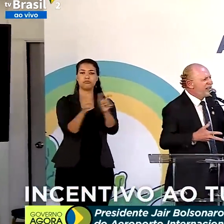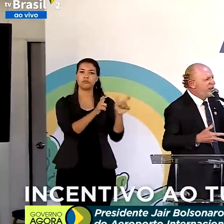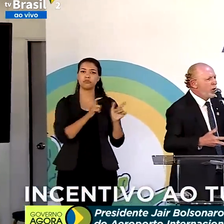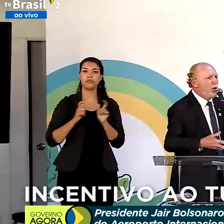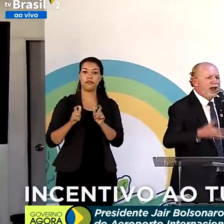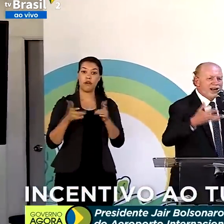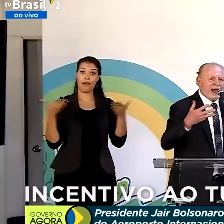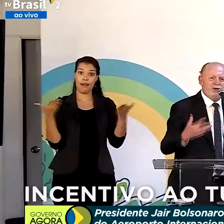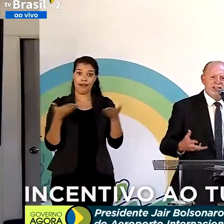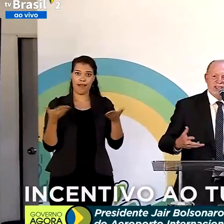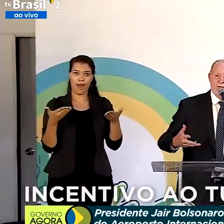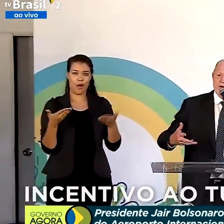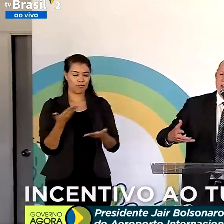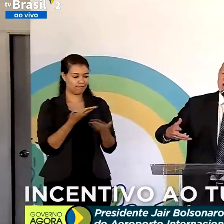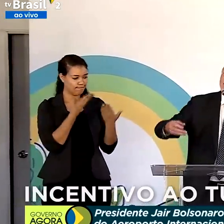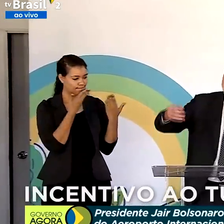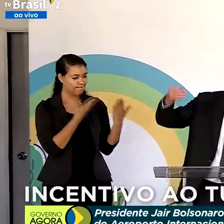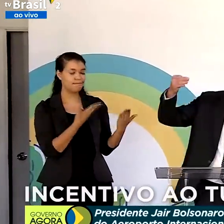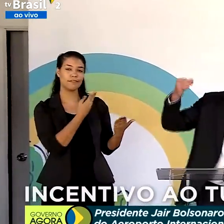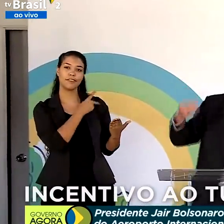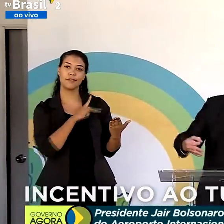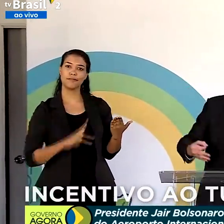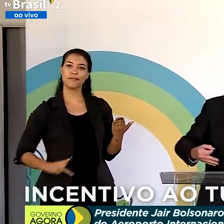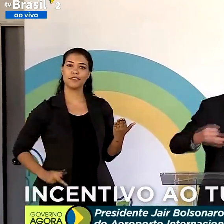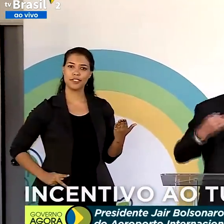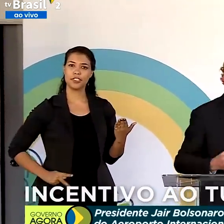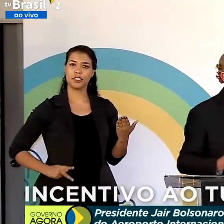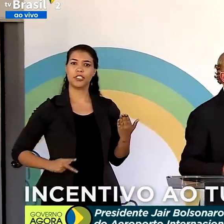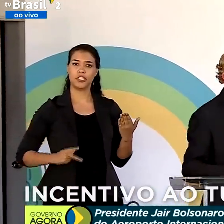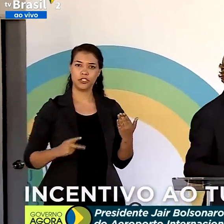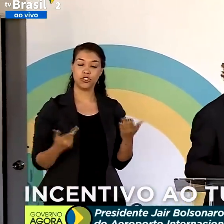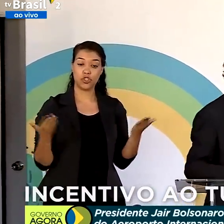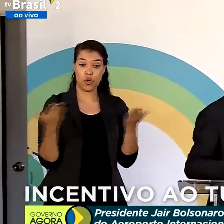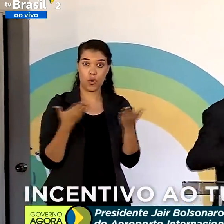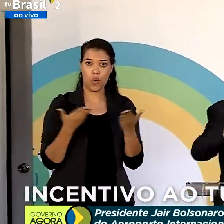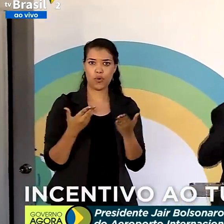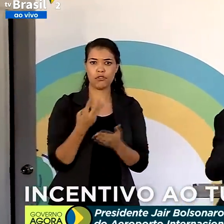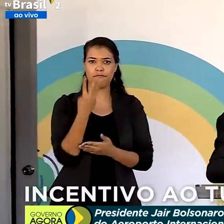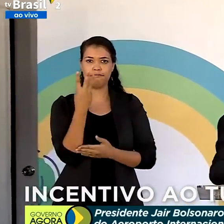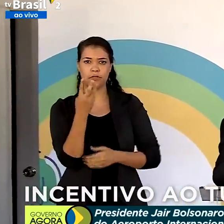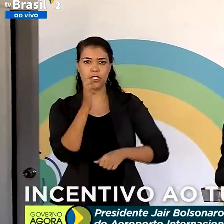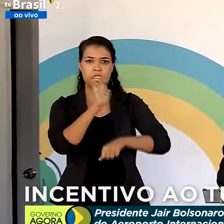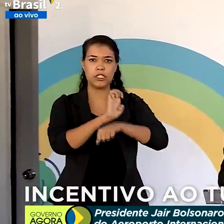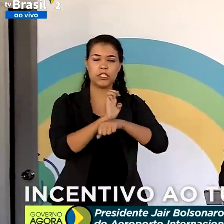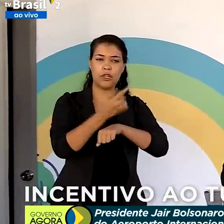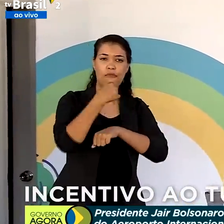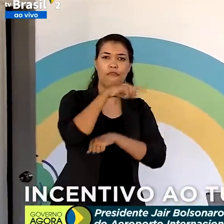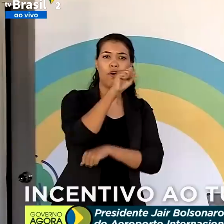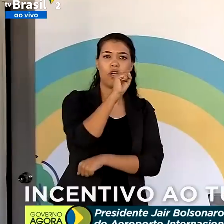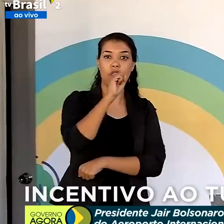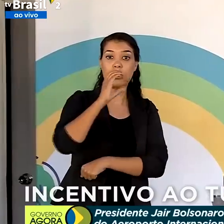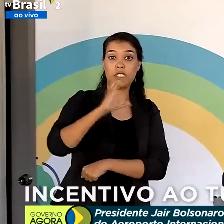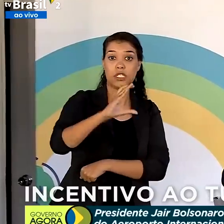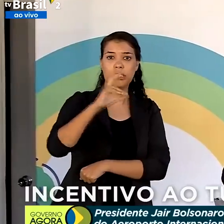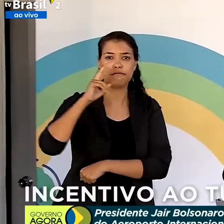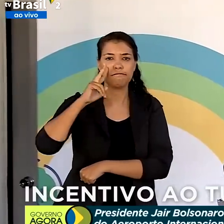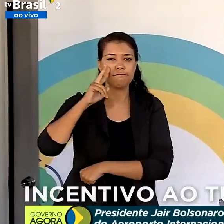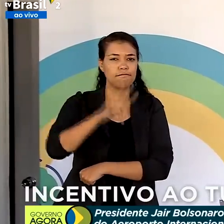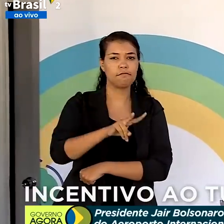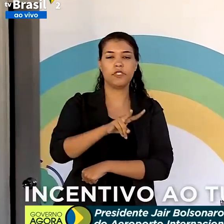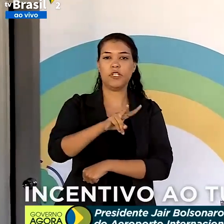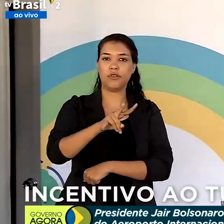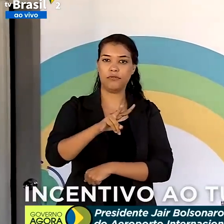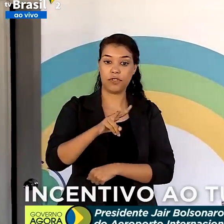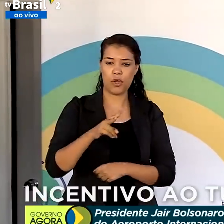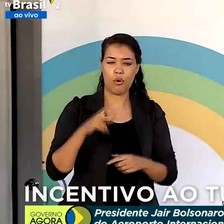Vossa Excelência, como um guerreiro de sempre, fazendo no dia de hoje três estados. Fomos a Santa Catarina, pudemos lhe acompanhar. Quando